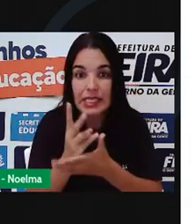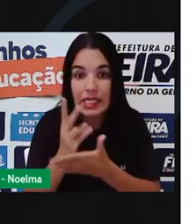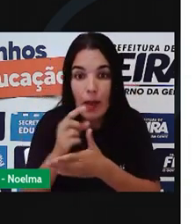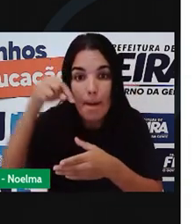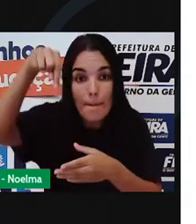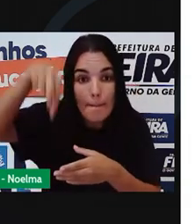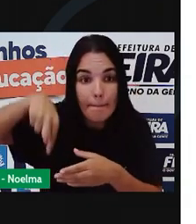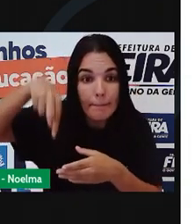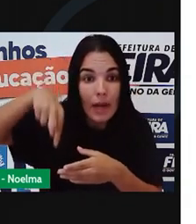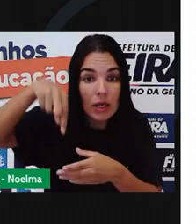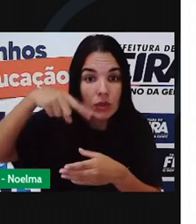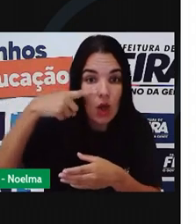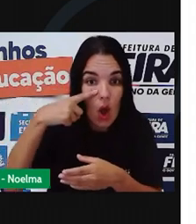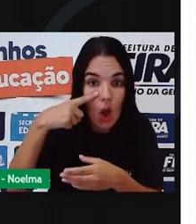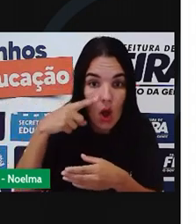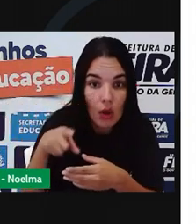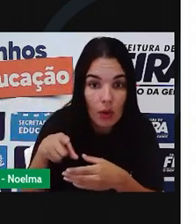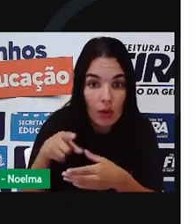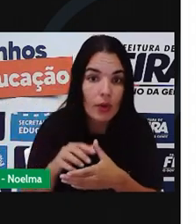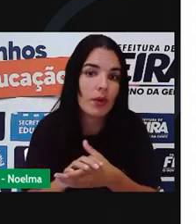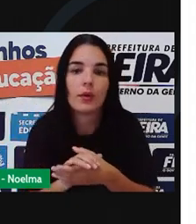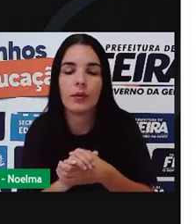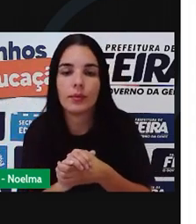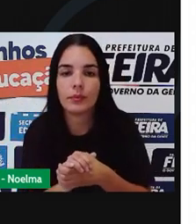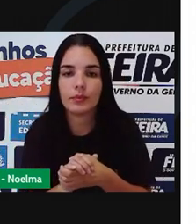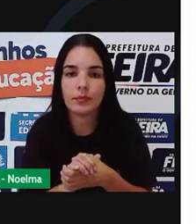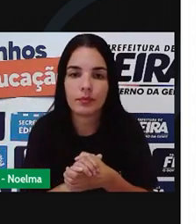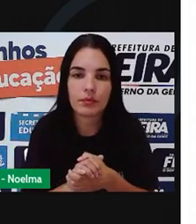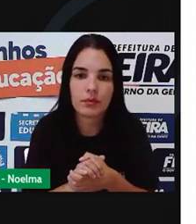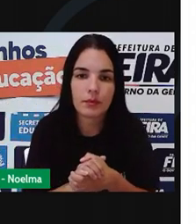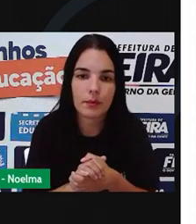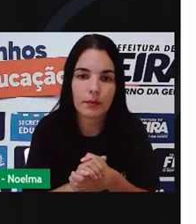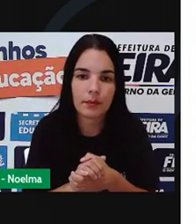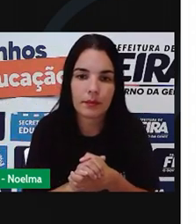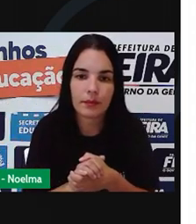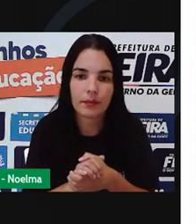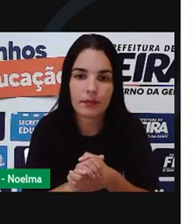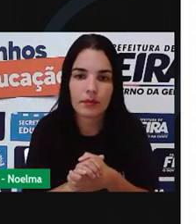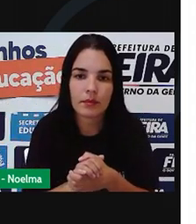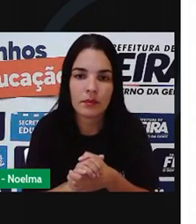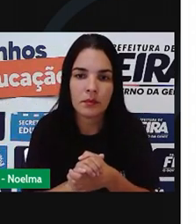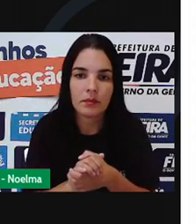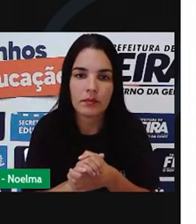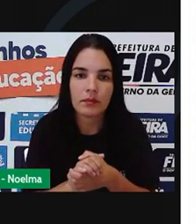baixo e você sabe que esse é o sentido correto, ok? Vou deixar as mudinhas aqui.